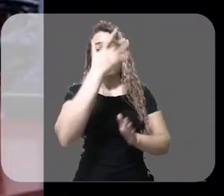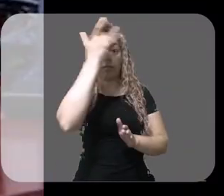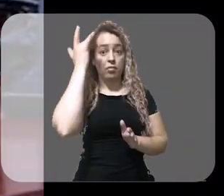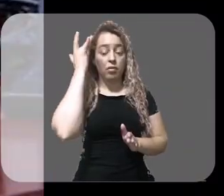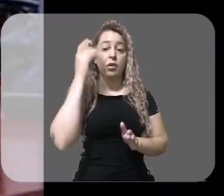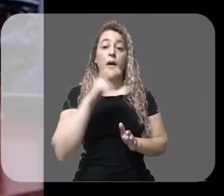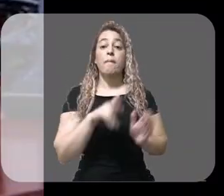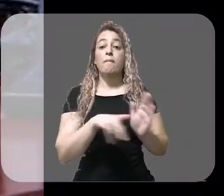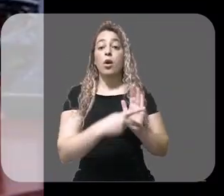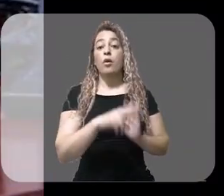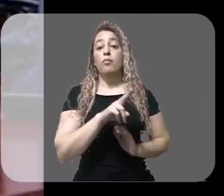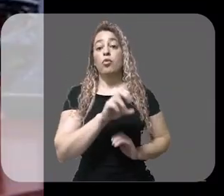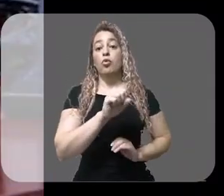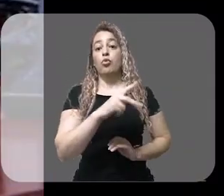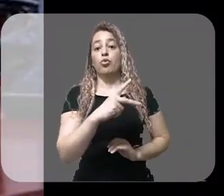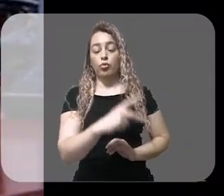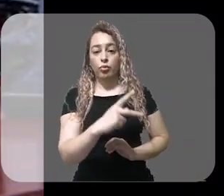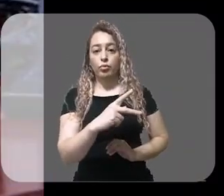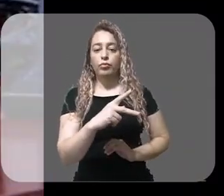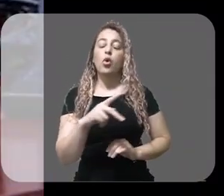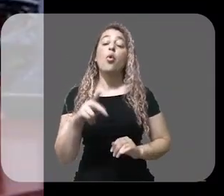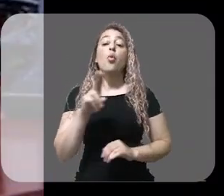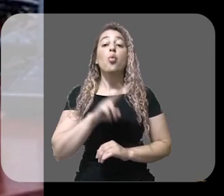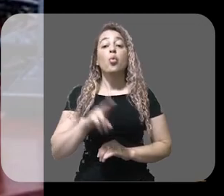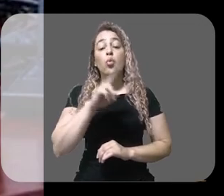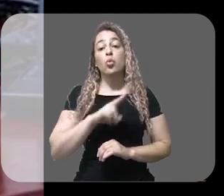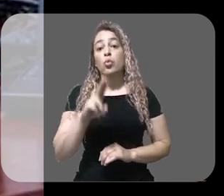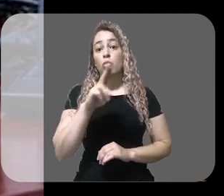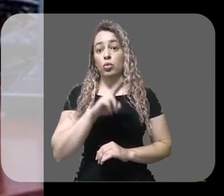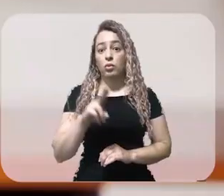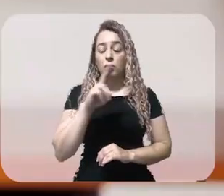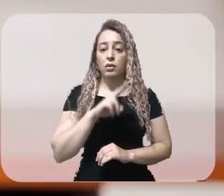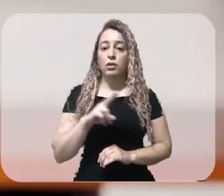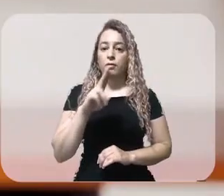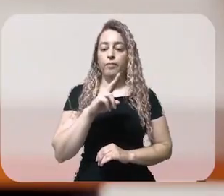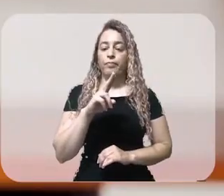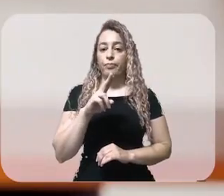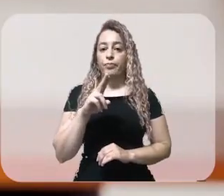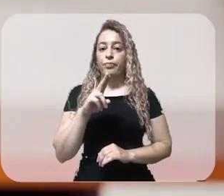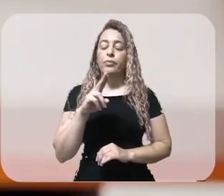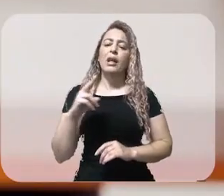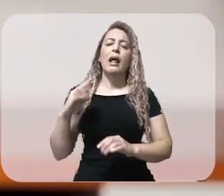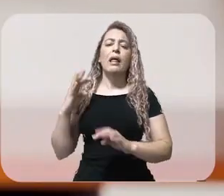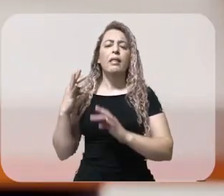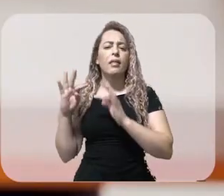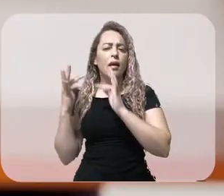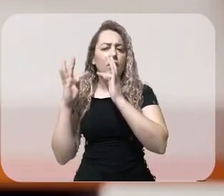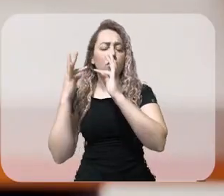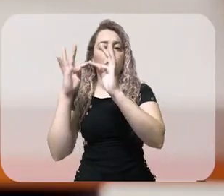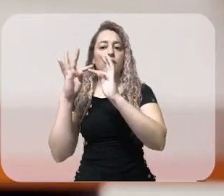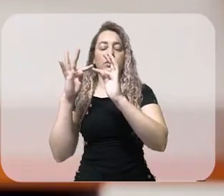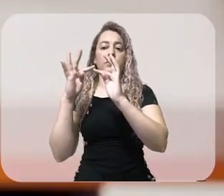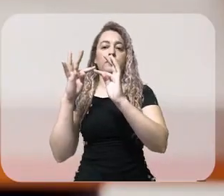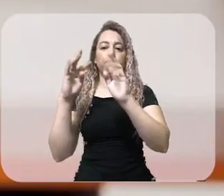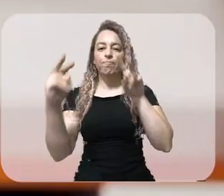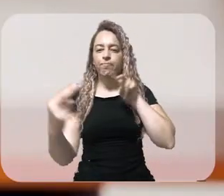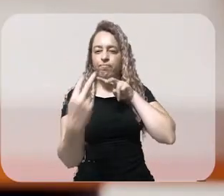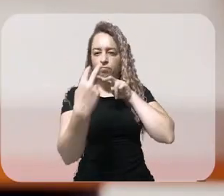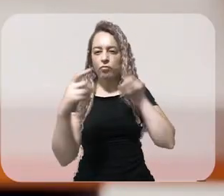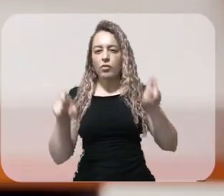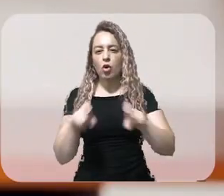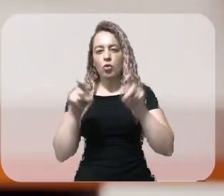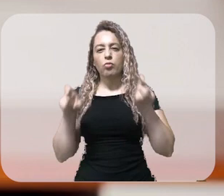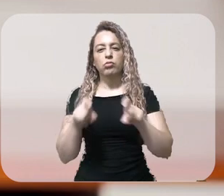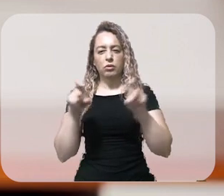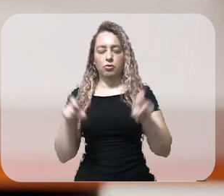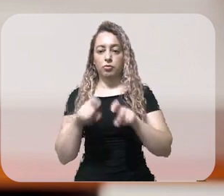tecnologia. Colocam o paciente diante de um computador. Enquanto ele olha para a tela, um aparelhinho acoplado no monitor